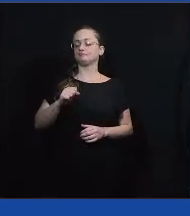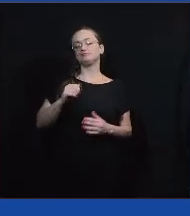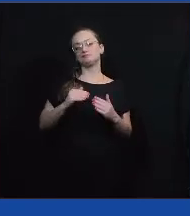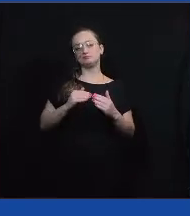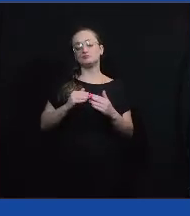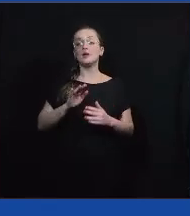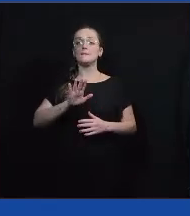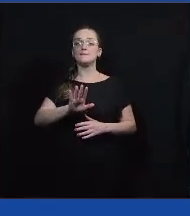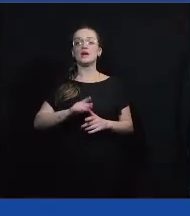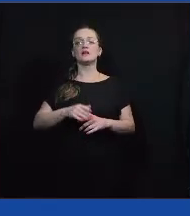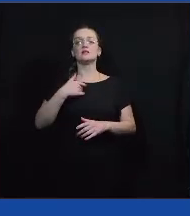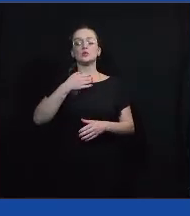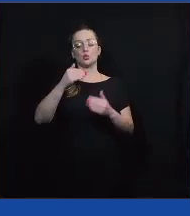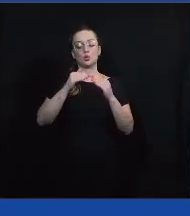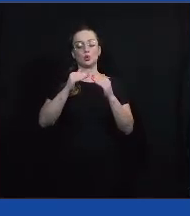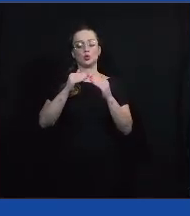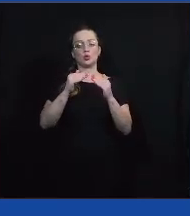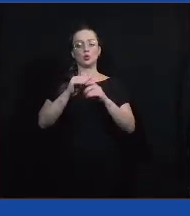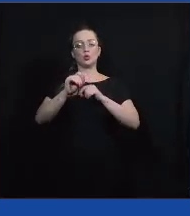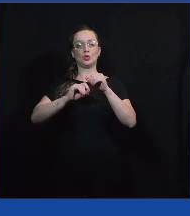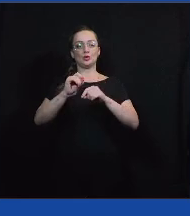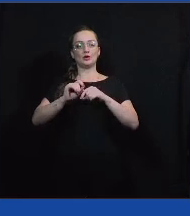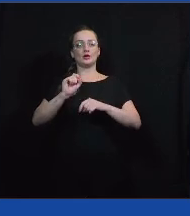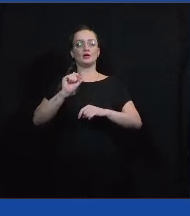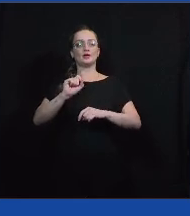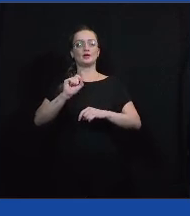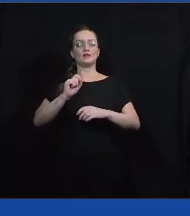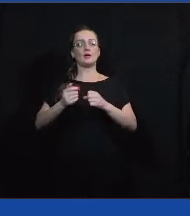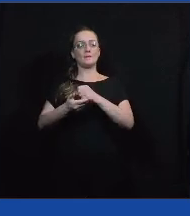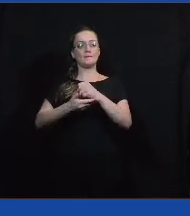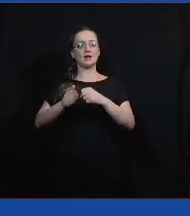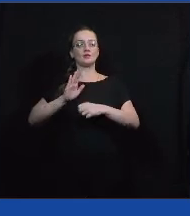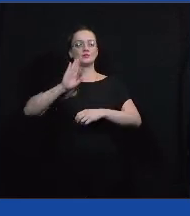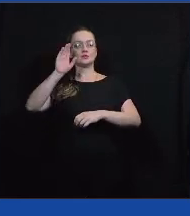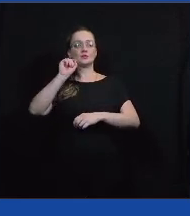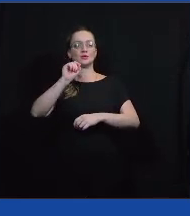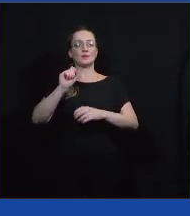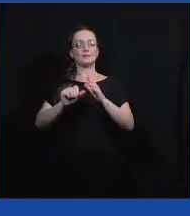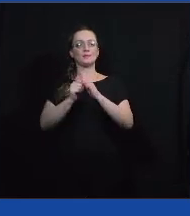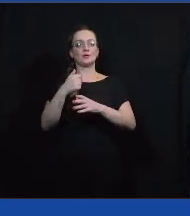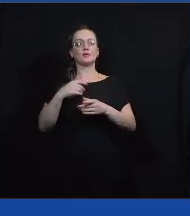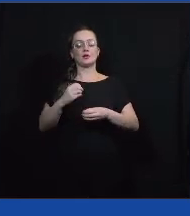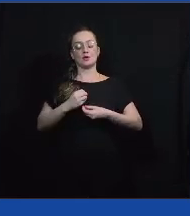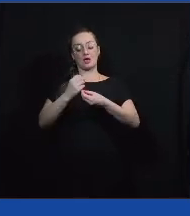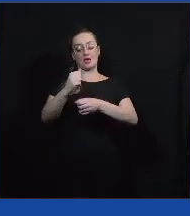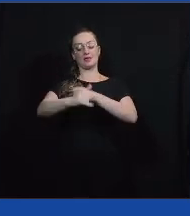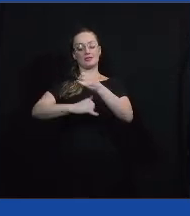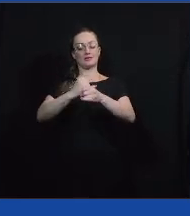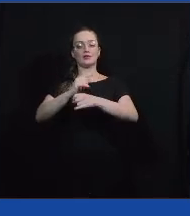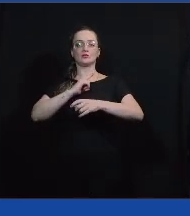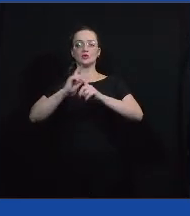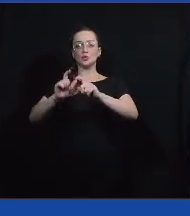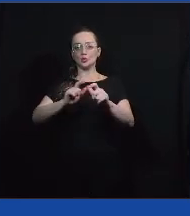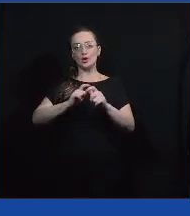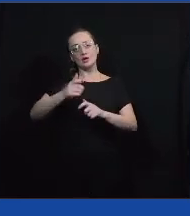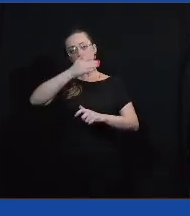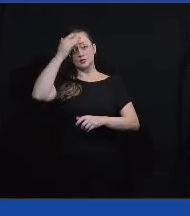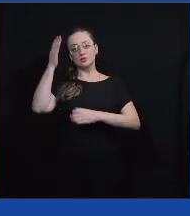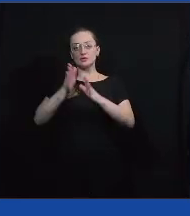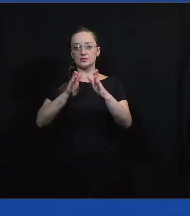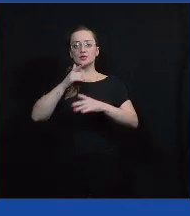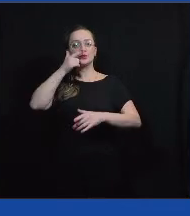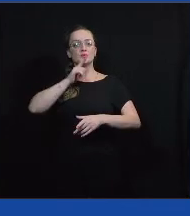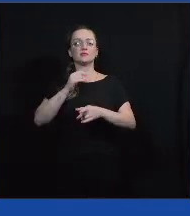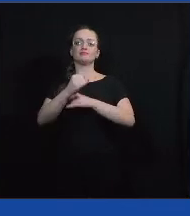mas também eu concordo que, para mim, a base de tudo é primeiro levar a internet, né? Para o pessoal que não tem acesso, em primeiro